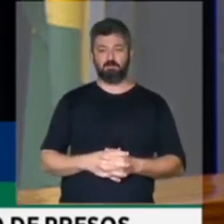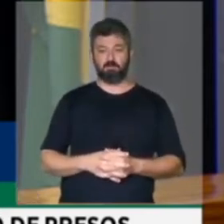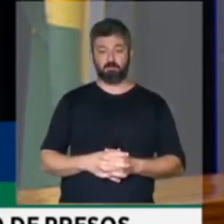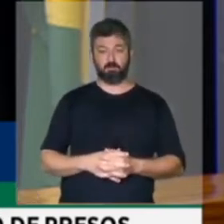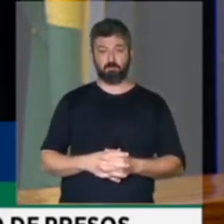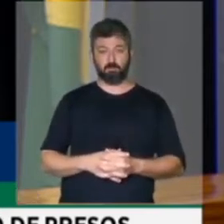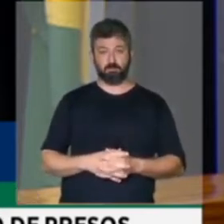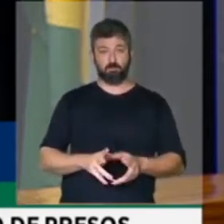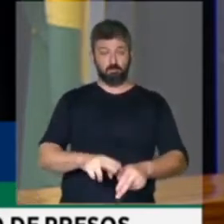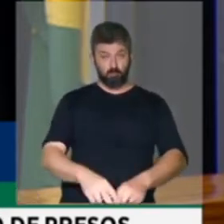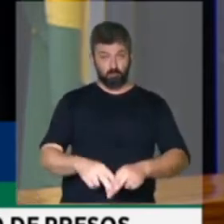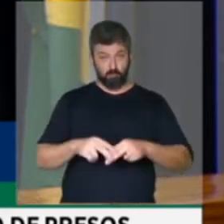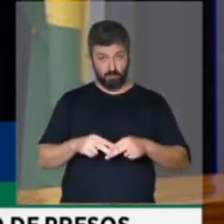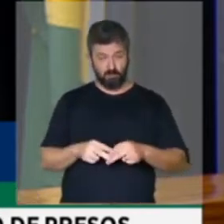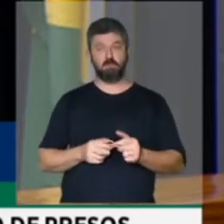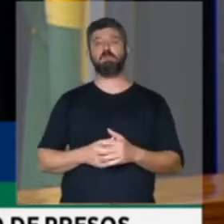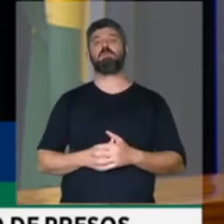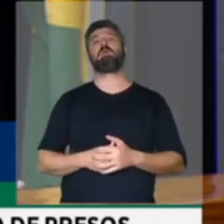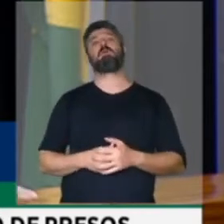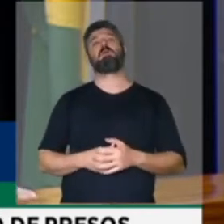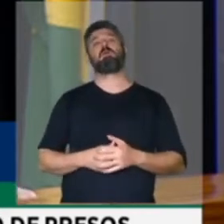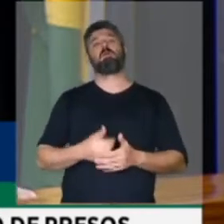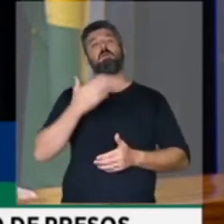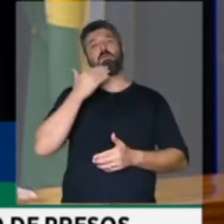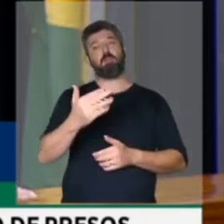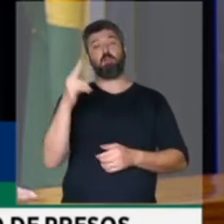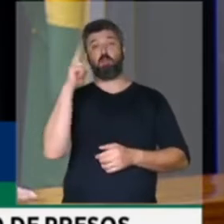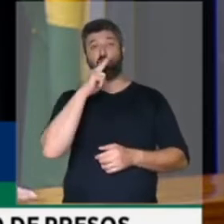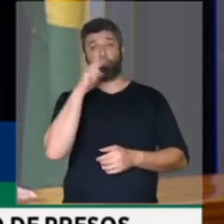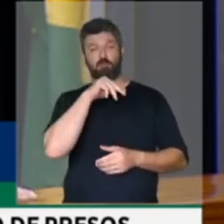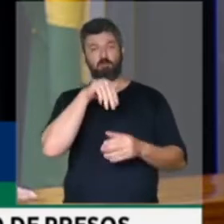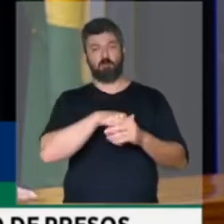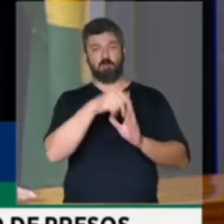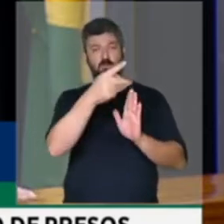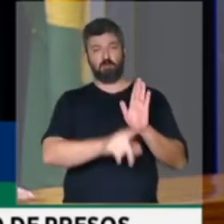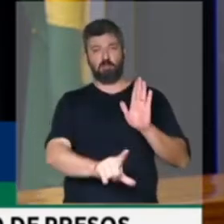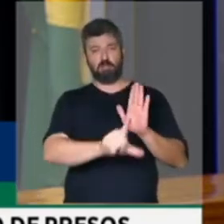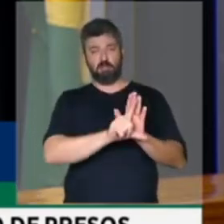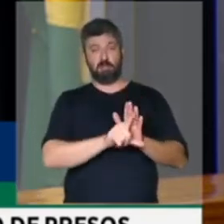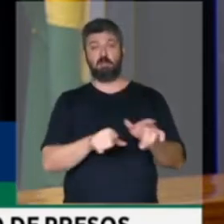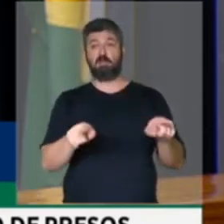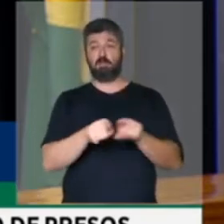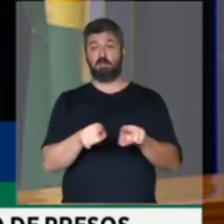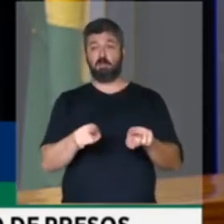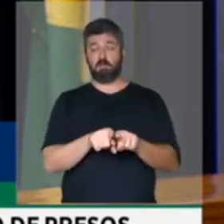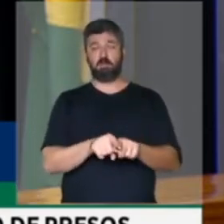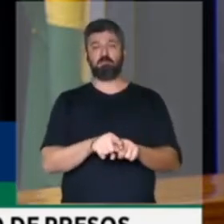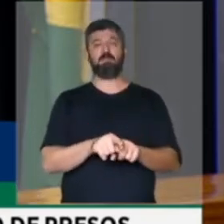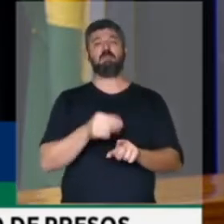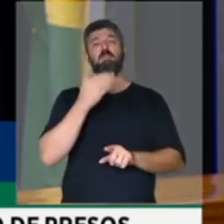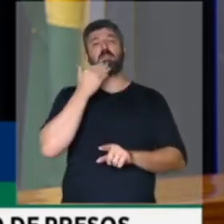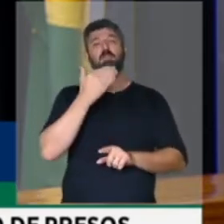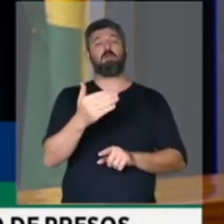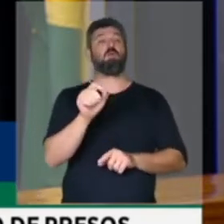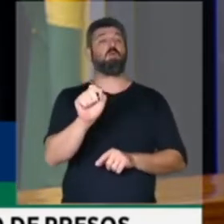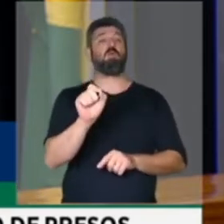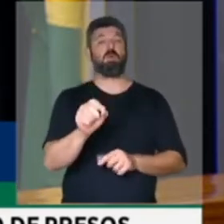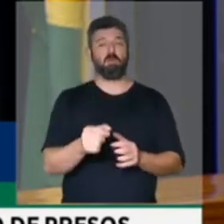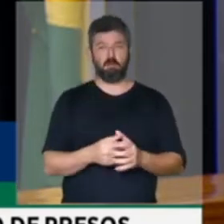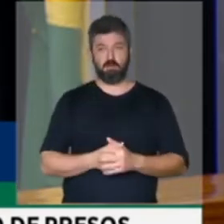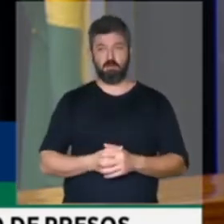Por isso, peço aqui que possamos votar pela urgência desse projeto de lei e também já peço encarecidamente que,